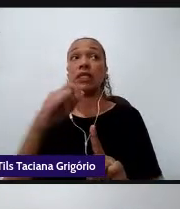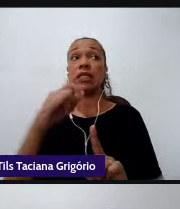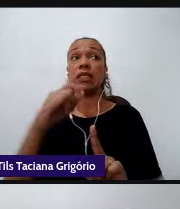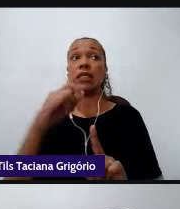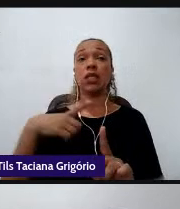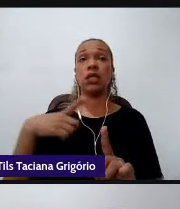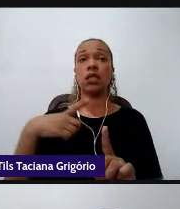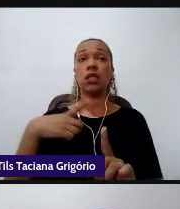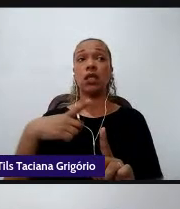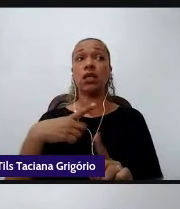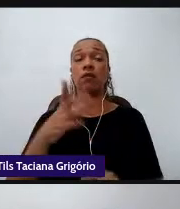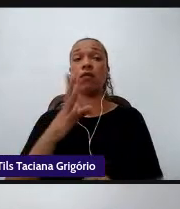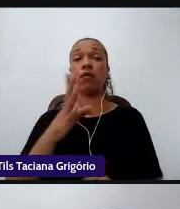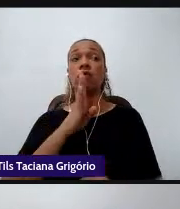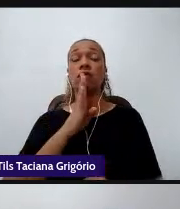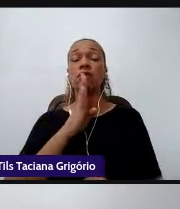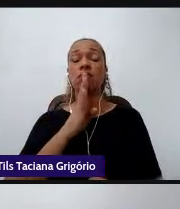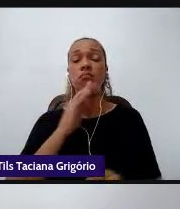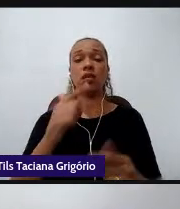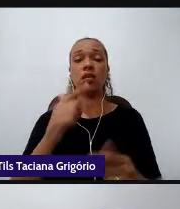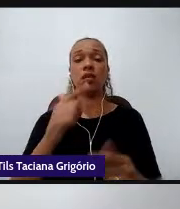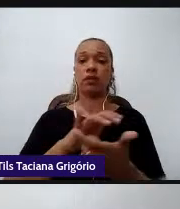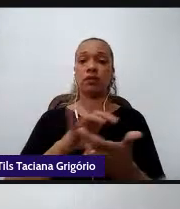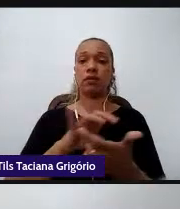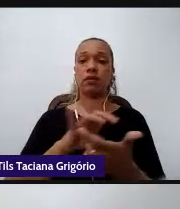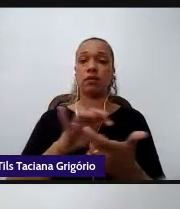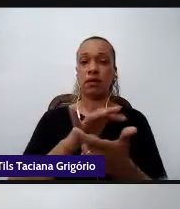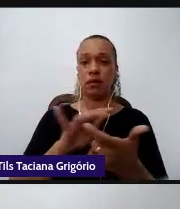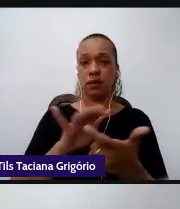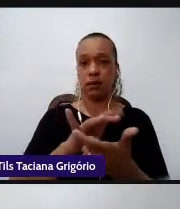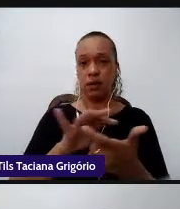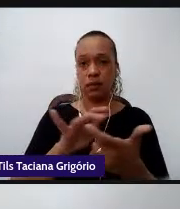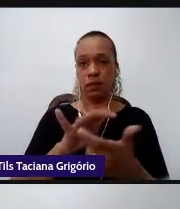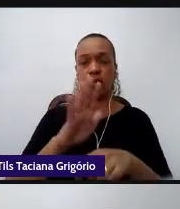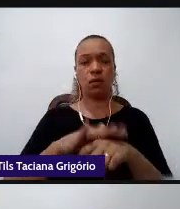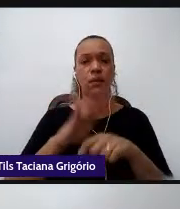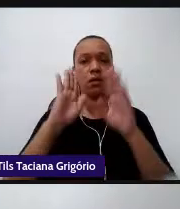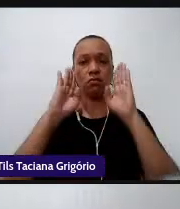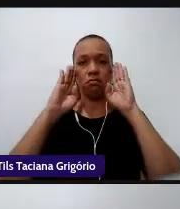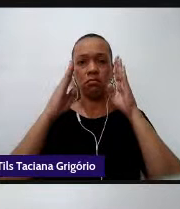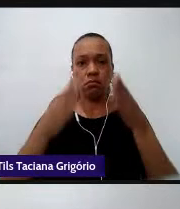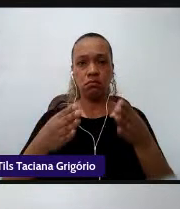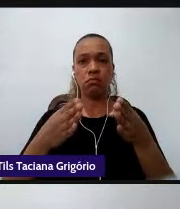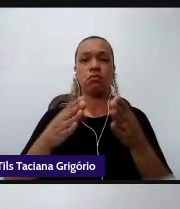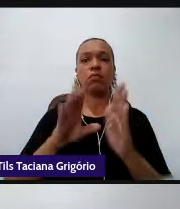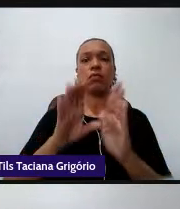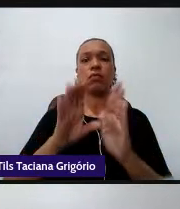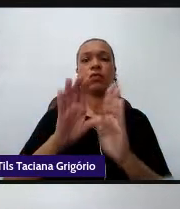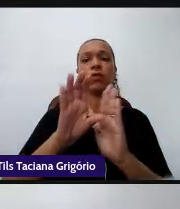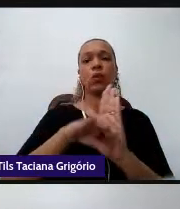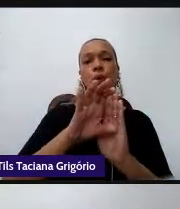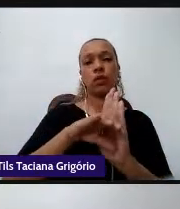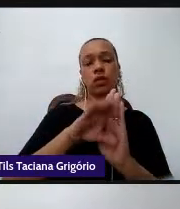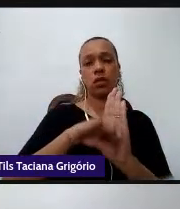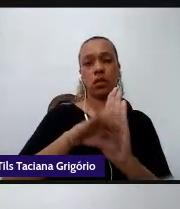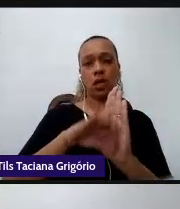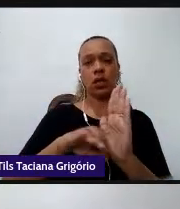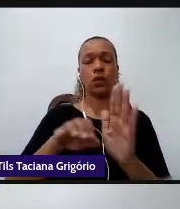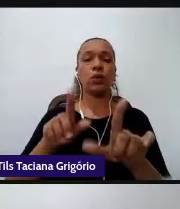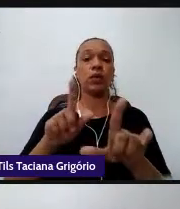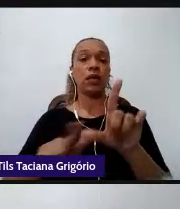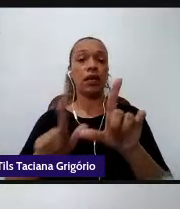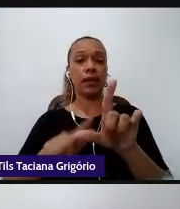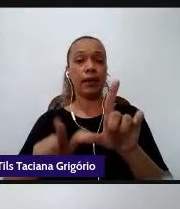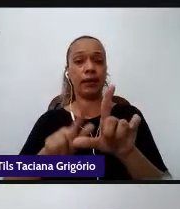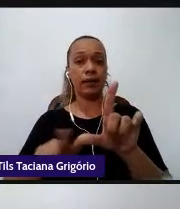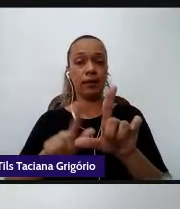letramentos e aí um letramento muito mais voltado para o conceito de letra, os letramentos vernaculares e em